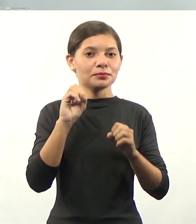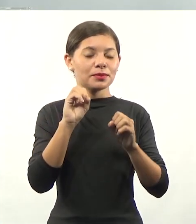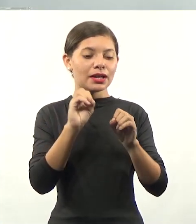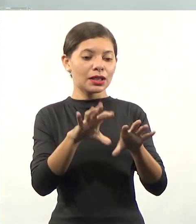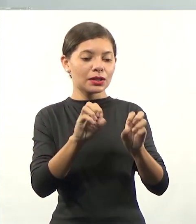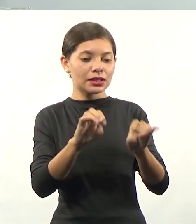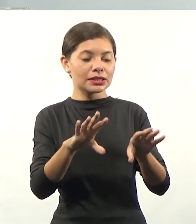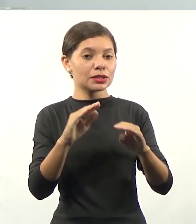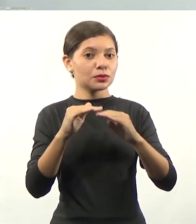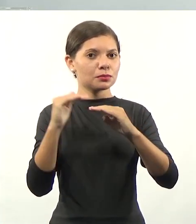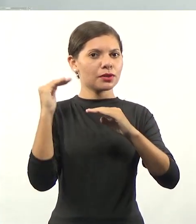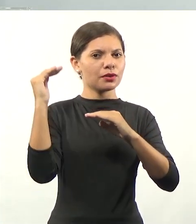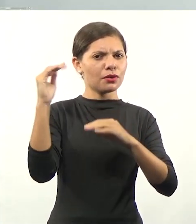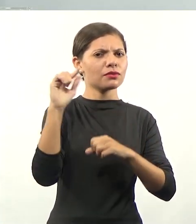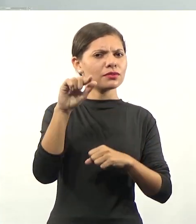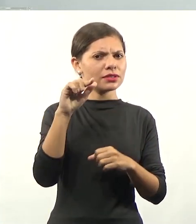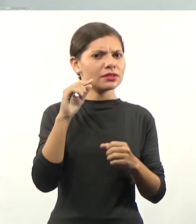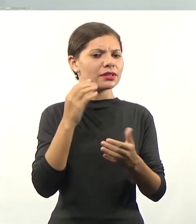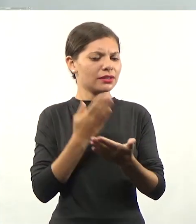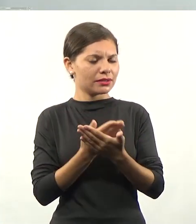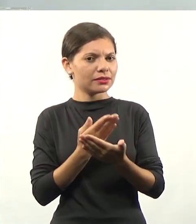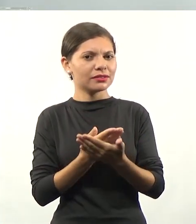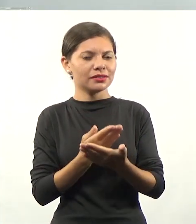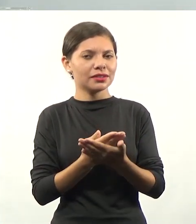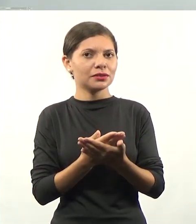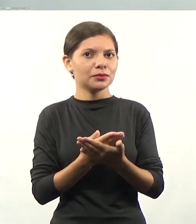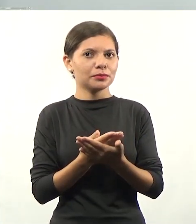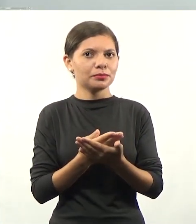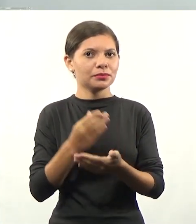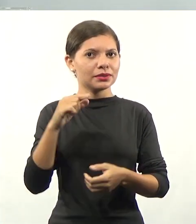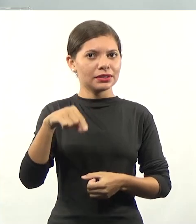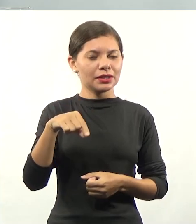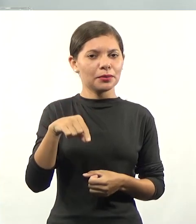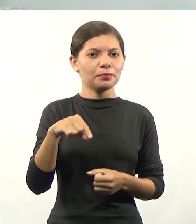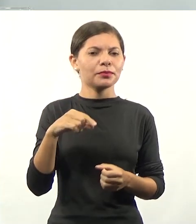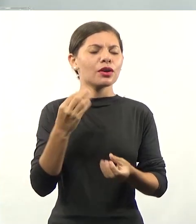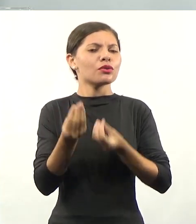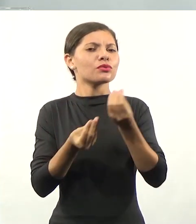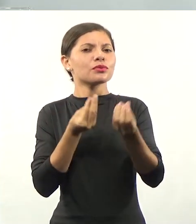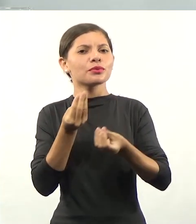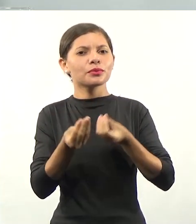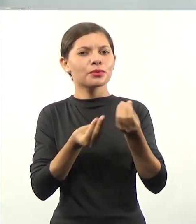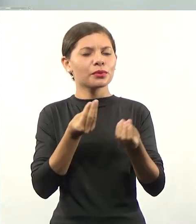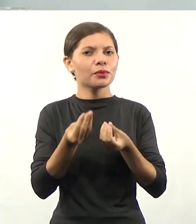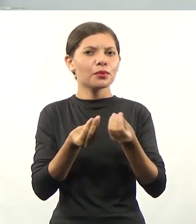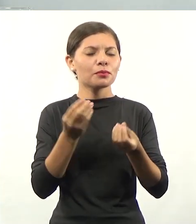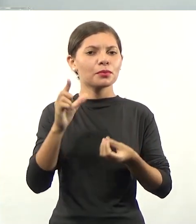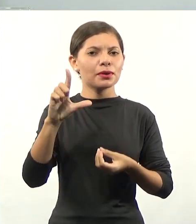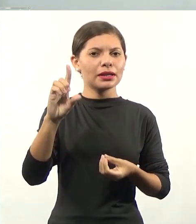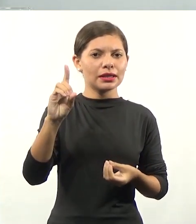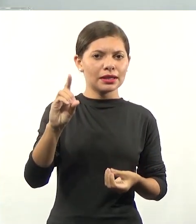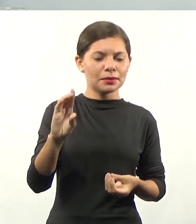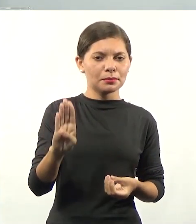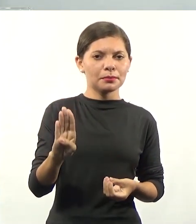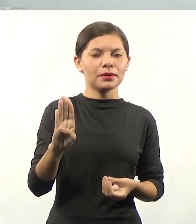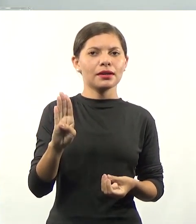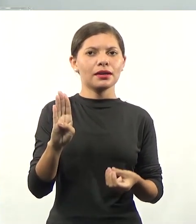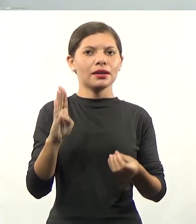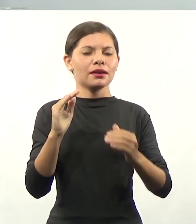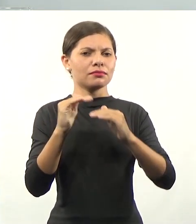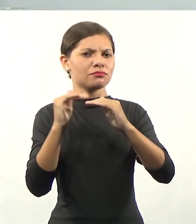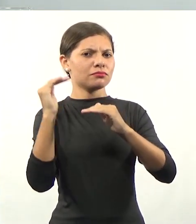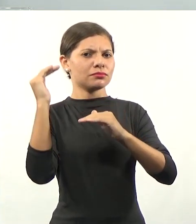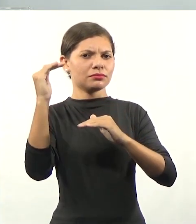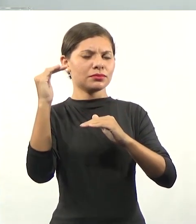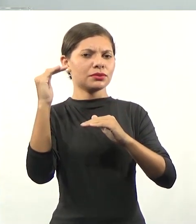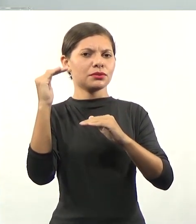superior, da qual você está fazendo parte. E como que é a educação superior? Como que a LDB prevê a educação superior?